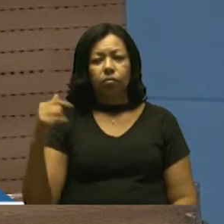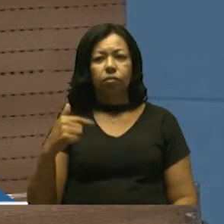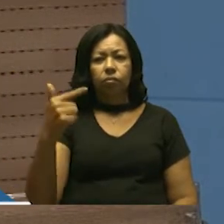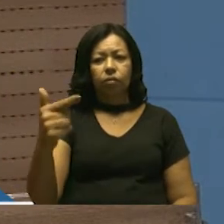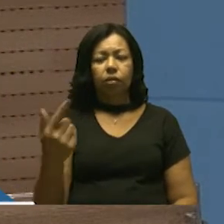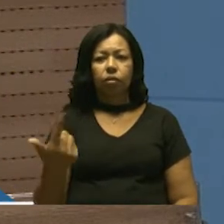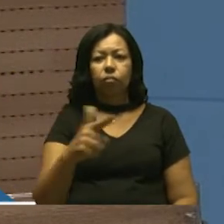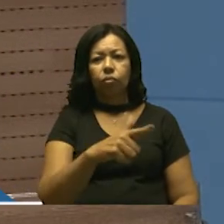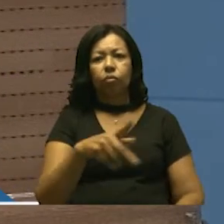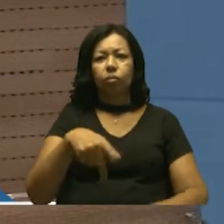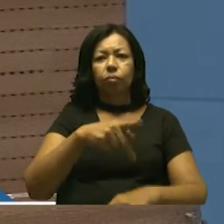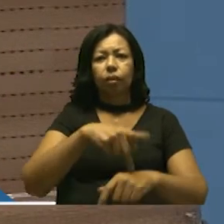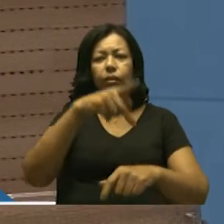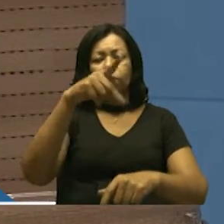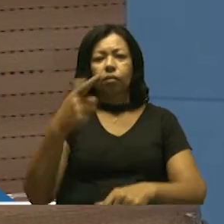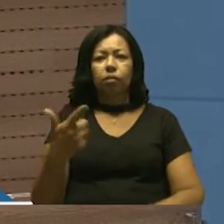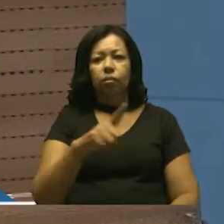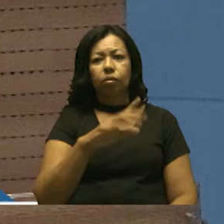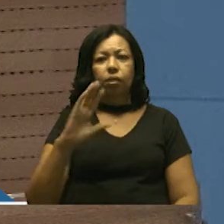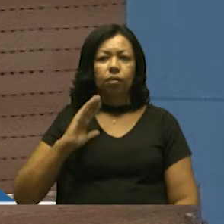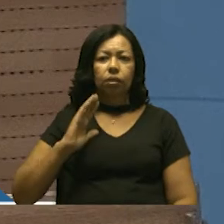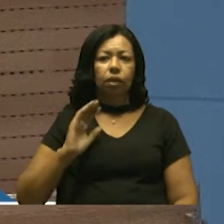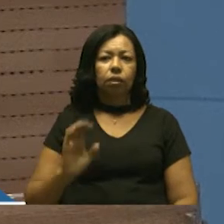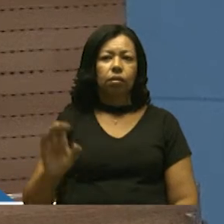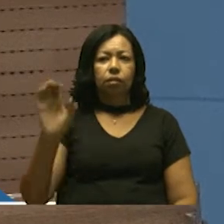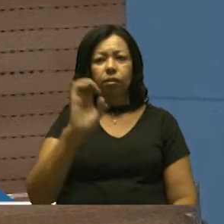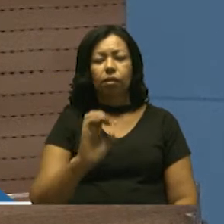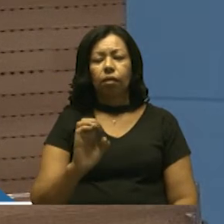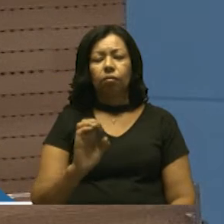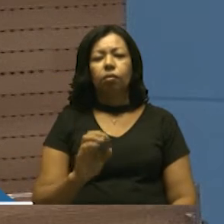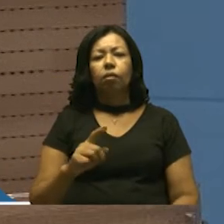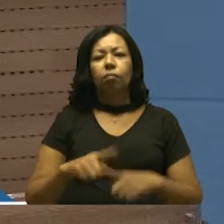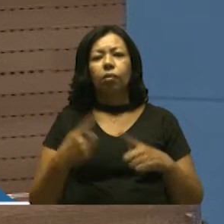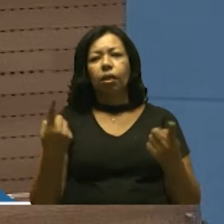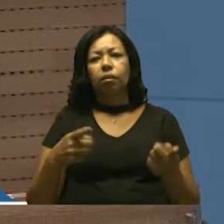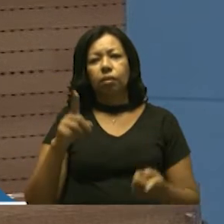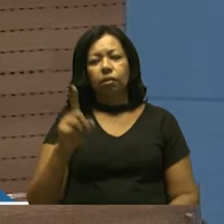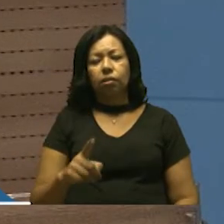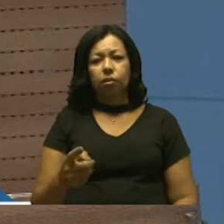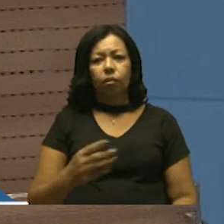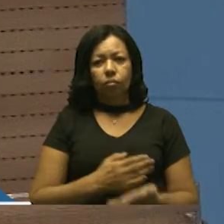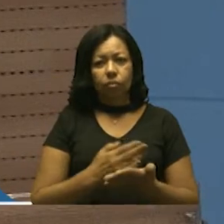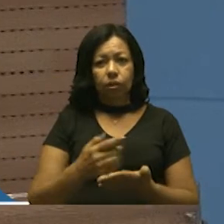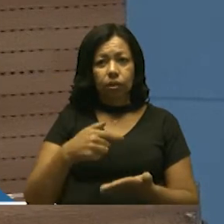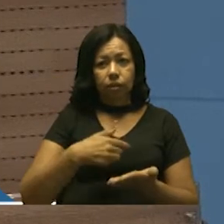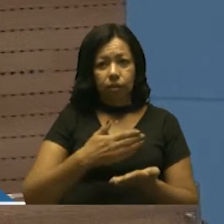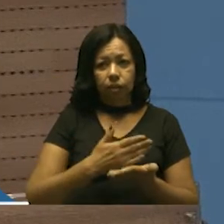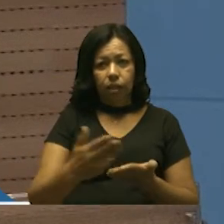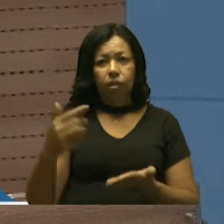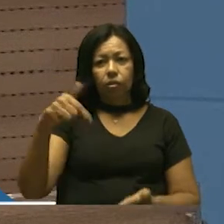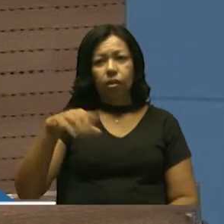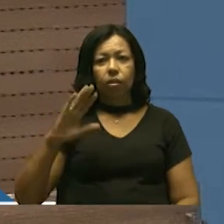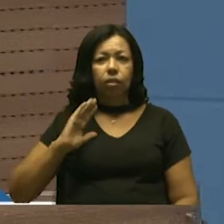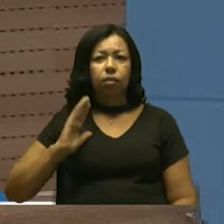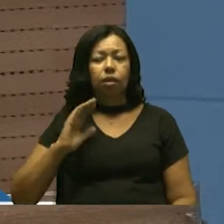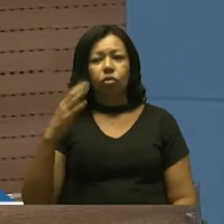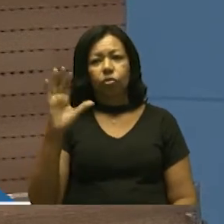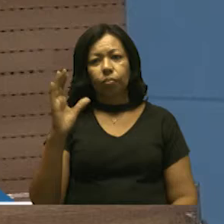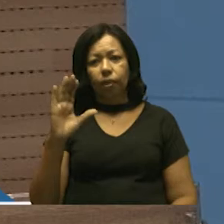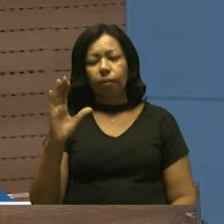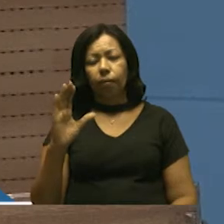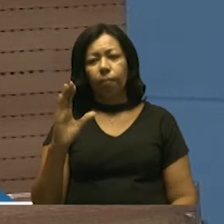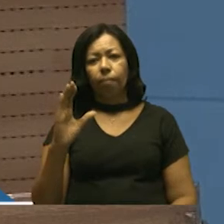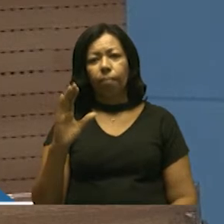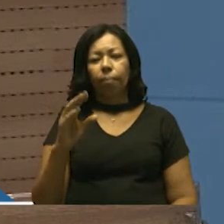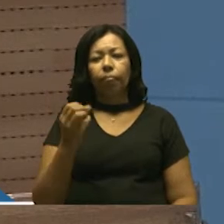em outros países, em outras cidades, em outros estados, mas que são oriundos daqui, têm raízes aqui na cidade e que